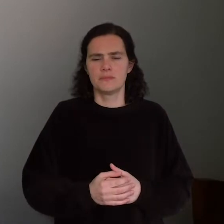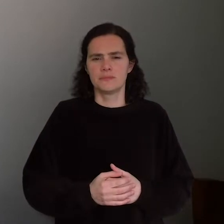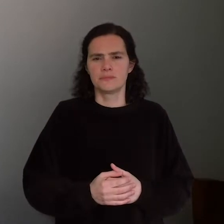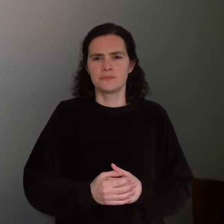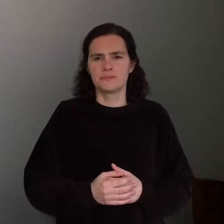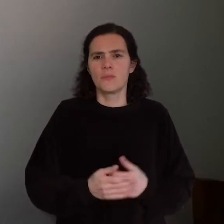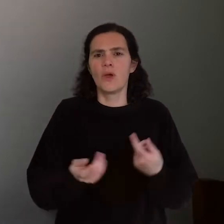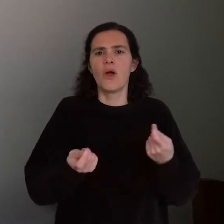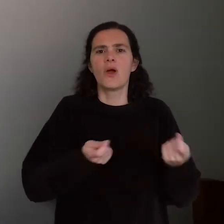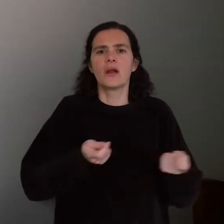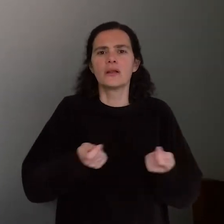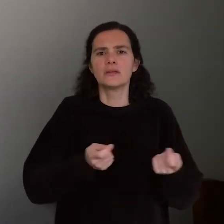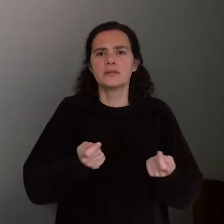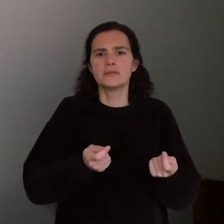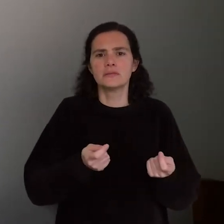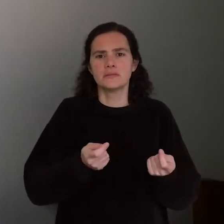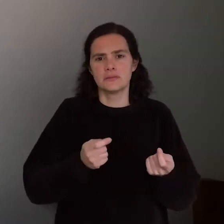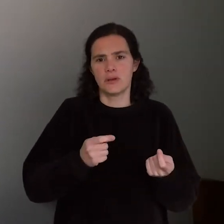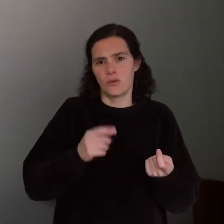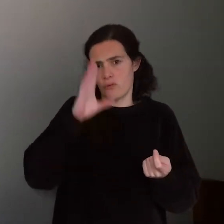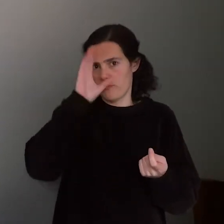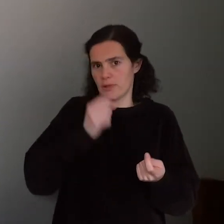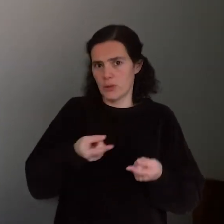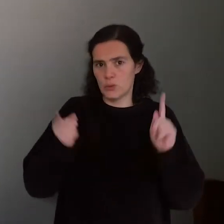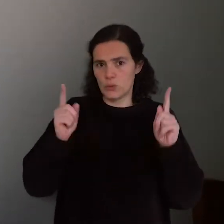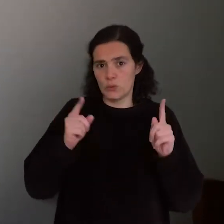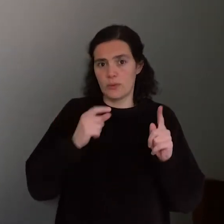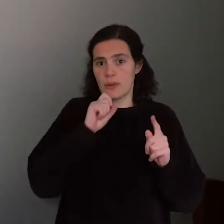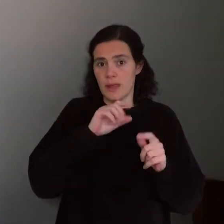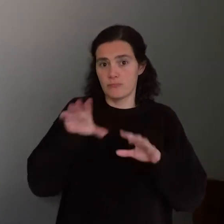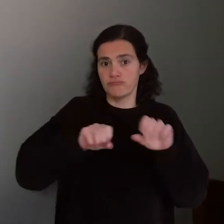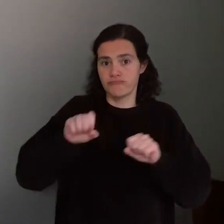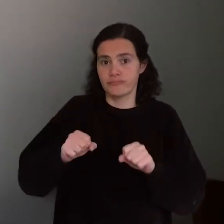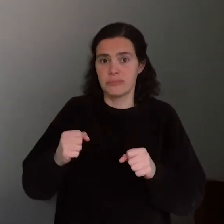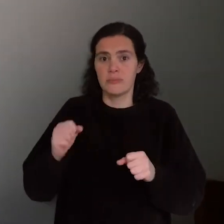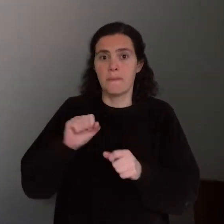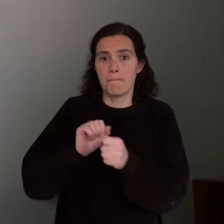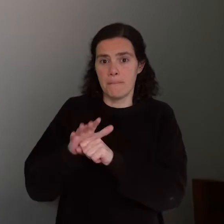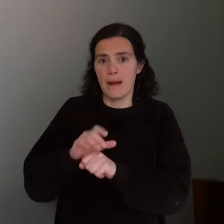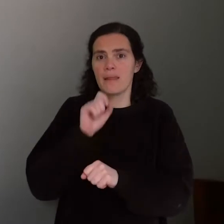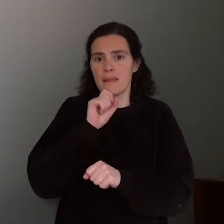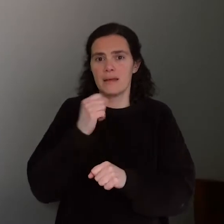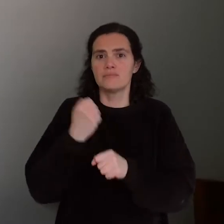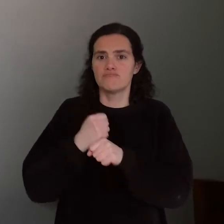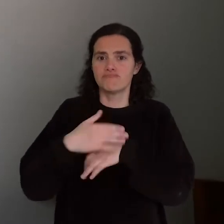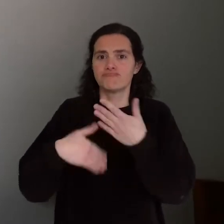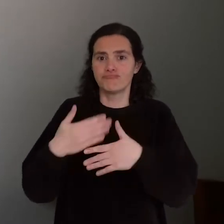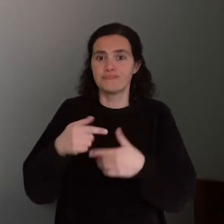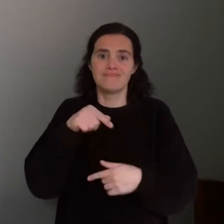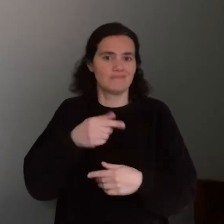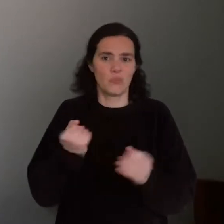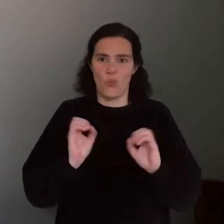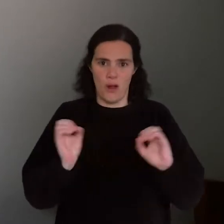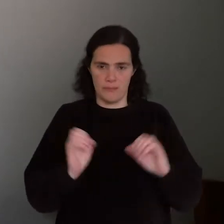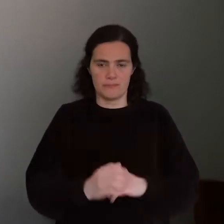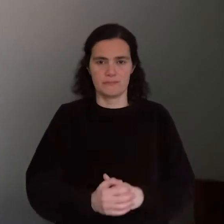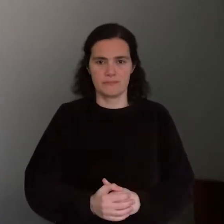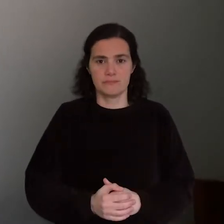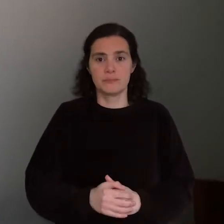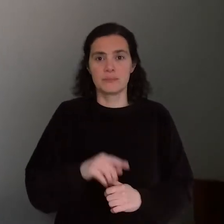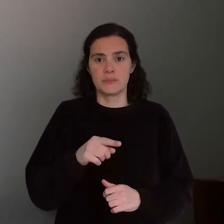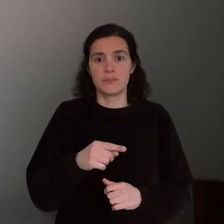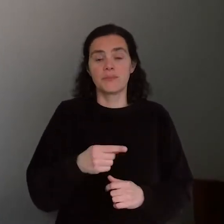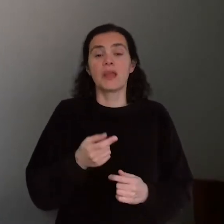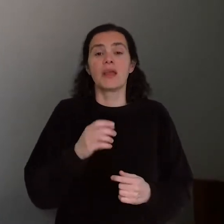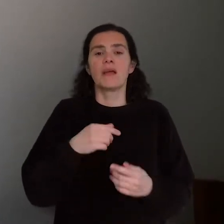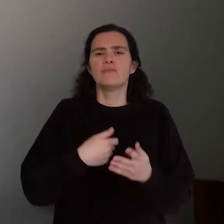nenhuma organização não governamental de resgate marítimo que esteja operacional no Mediterrâneo Central. As